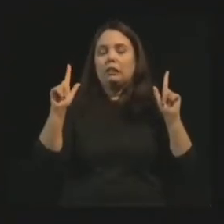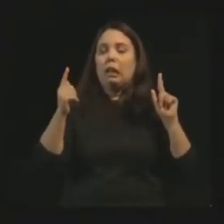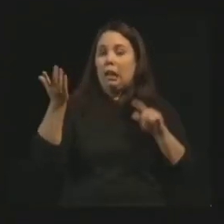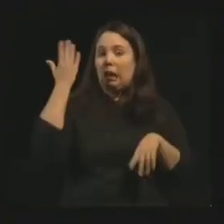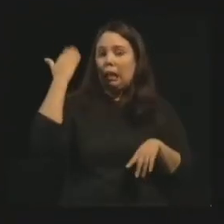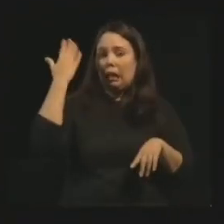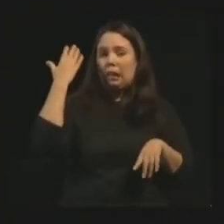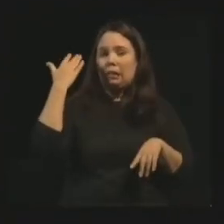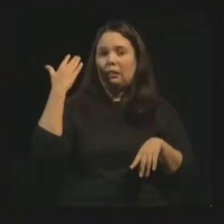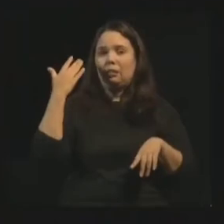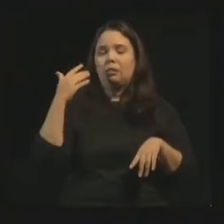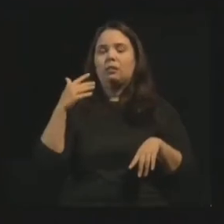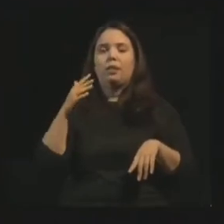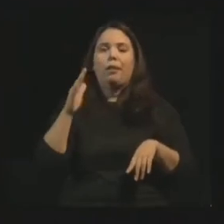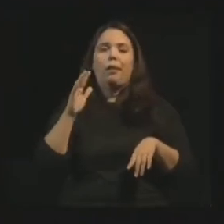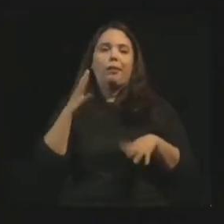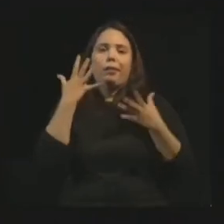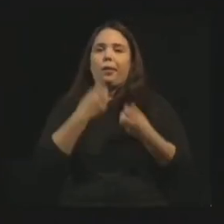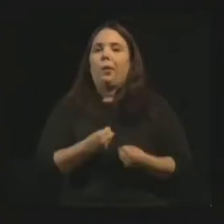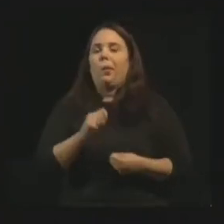época não aceitaram?